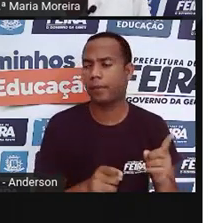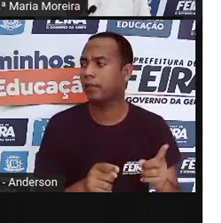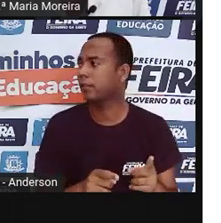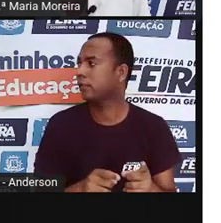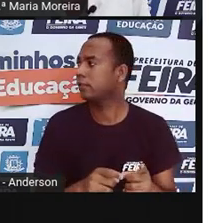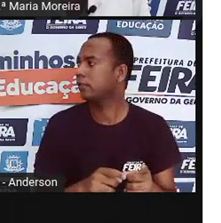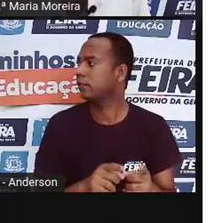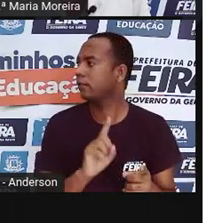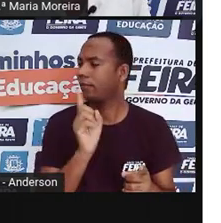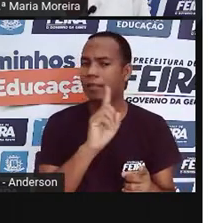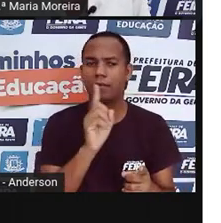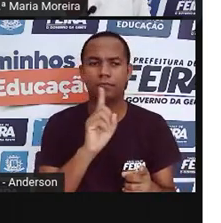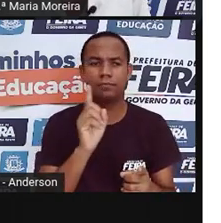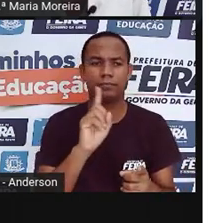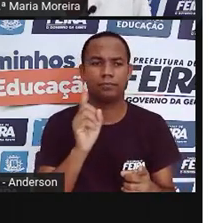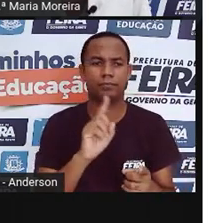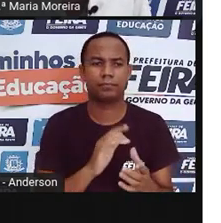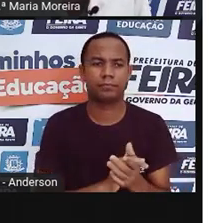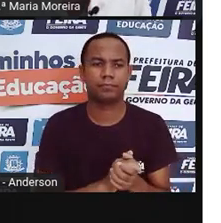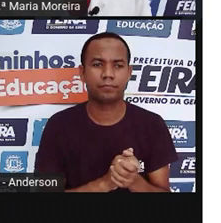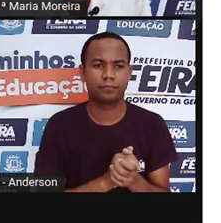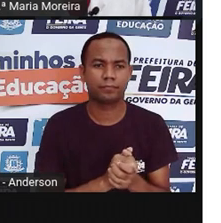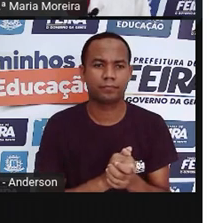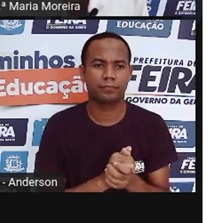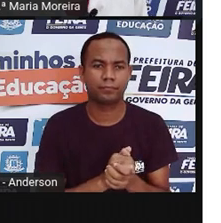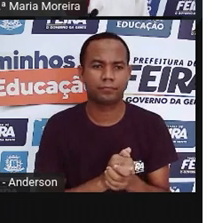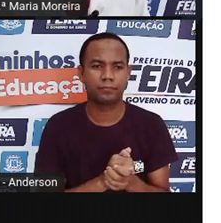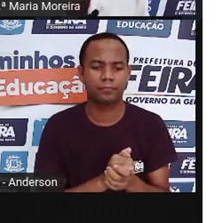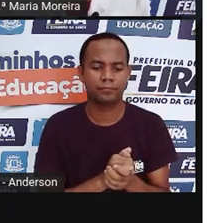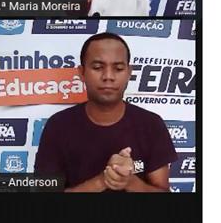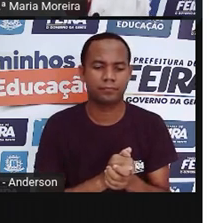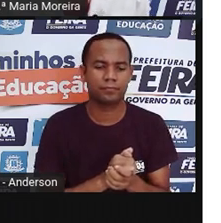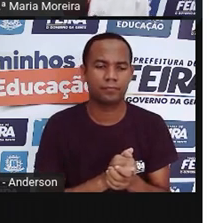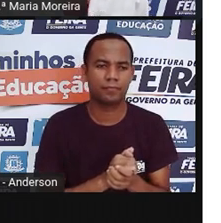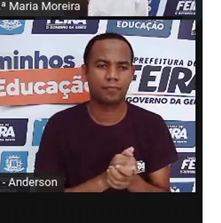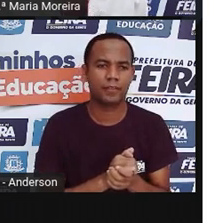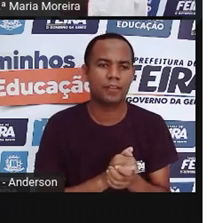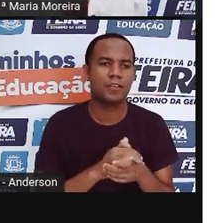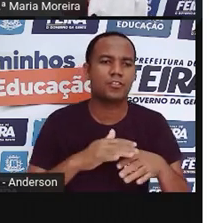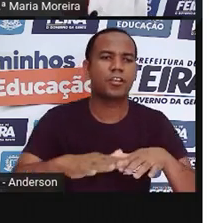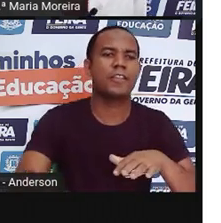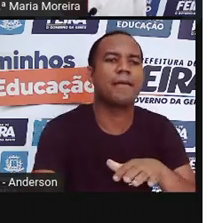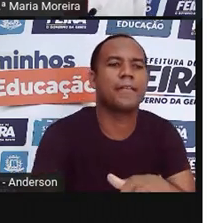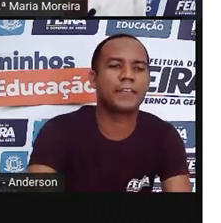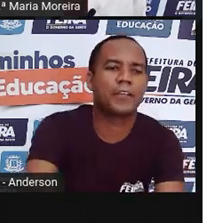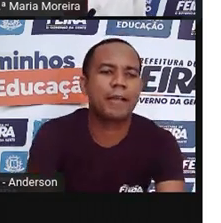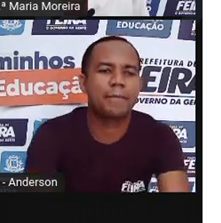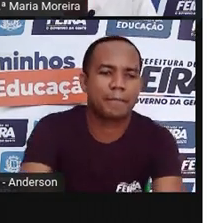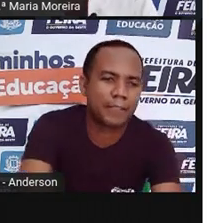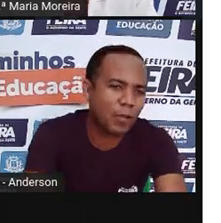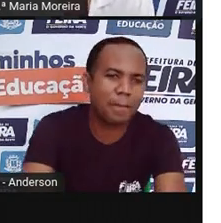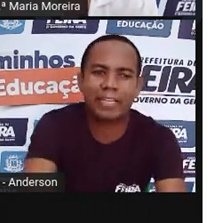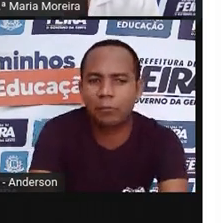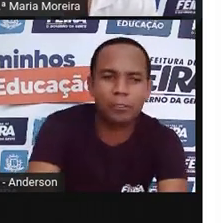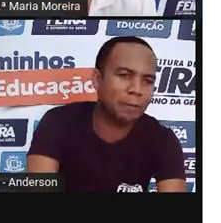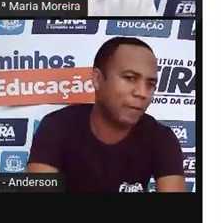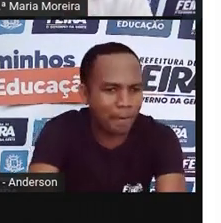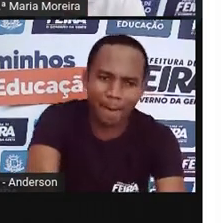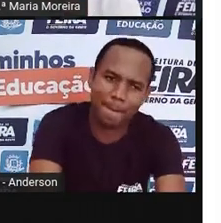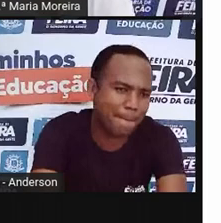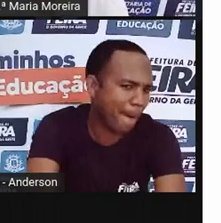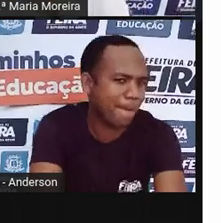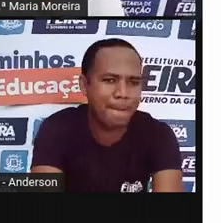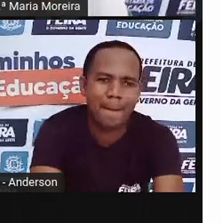alguma coisa? Algum instrumento musical? A Pró também não. Inclusive, vocês já sabem que eu sou péssima nisso, né? Só batuque?